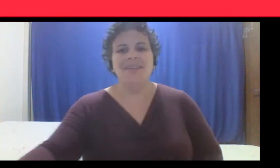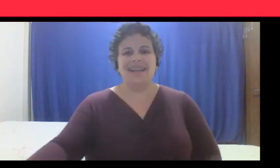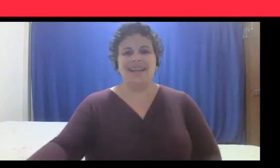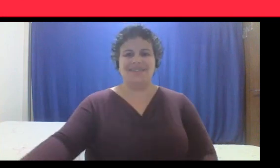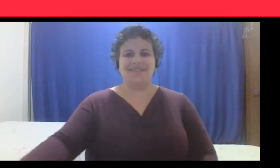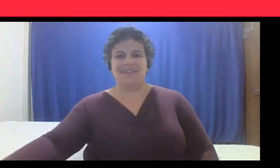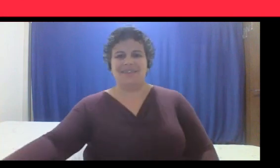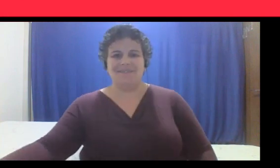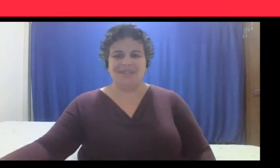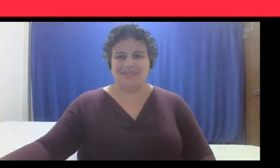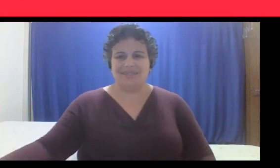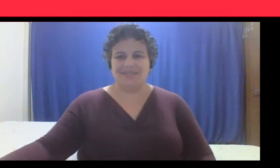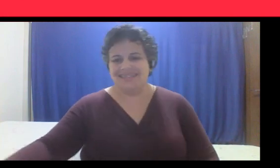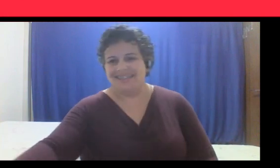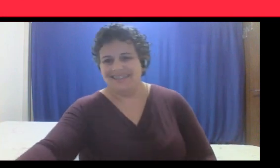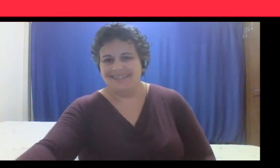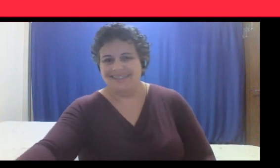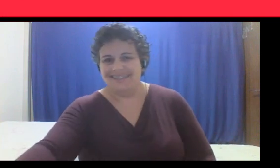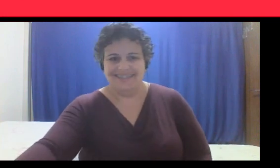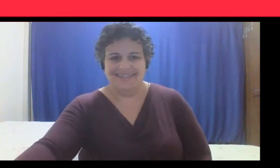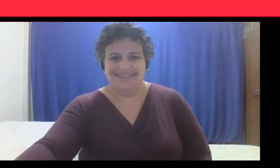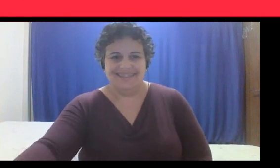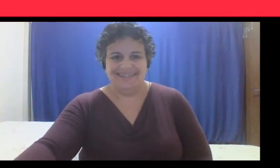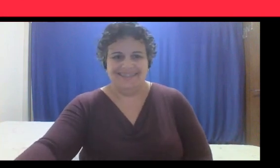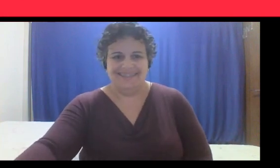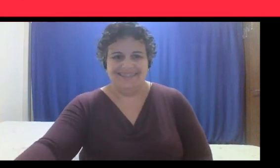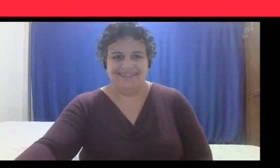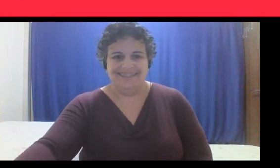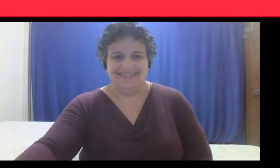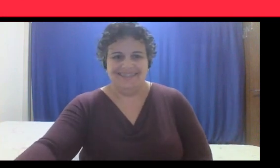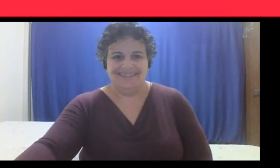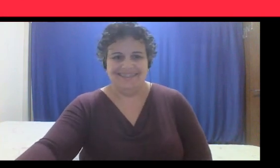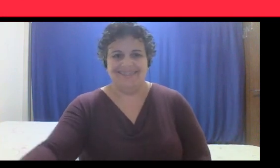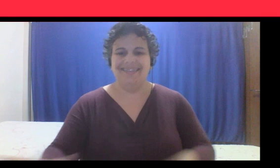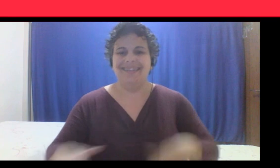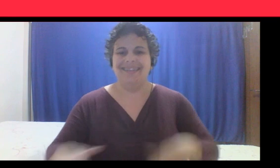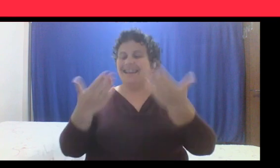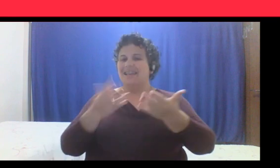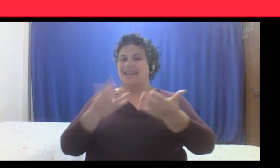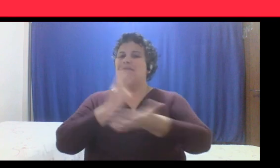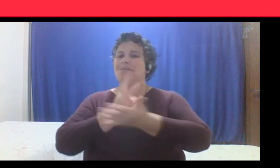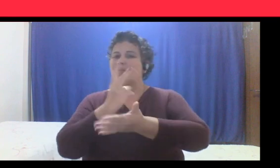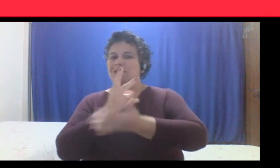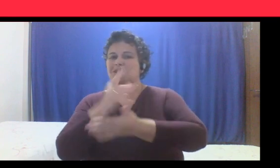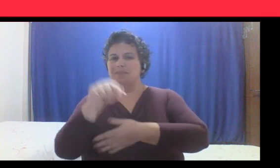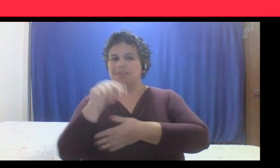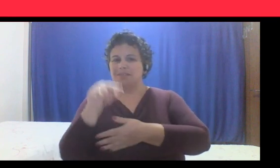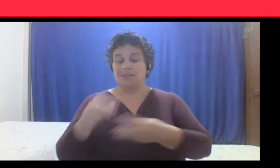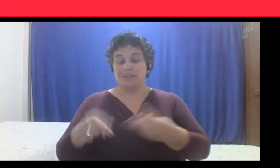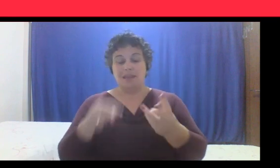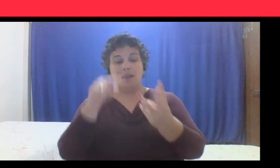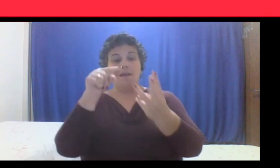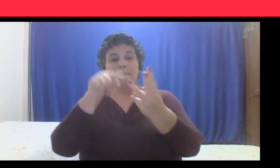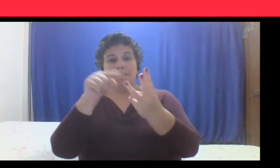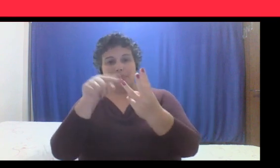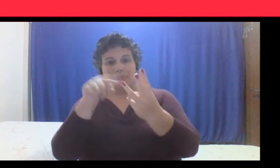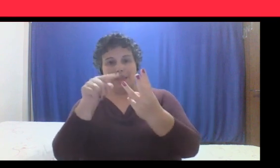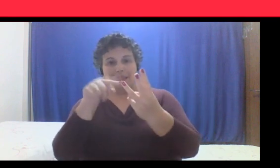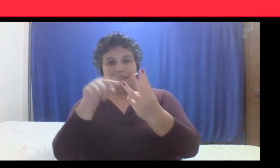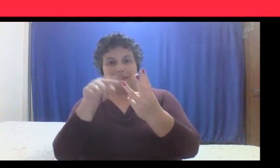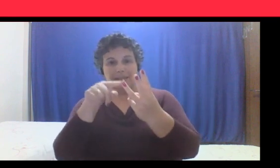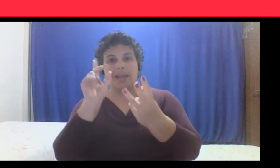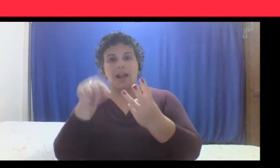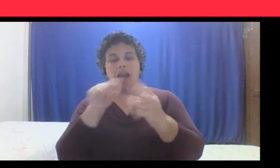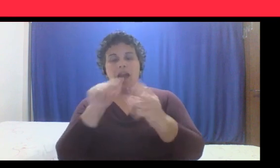Olá, tudo bem? Boa noite. Boa noite. Seguindo aqui, terceiro pilar, né, é o nosso